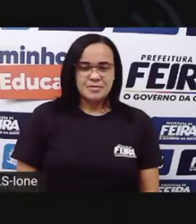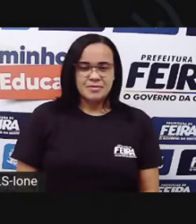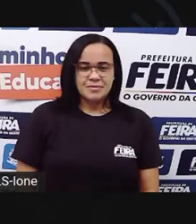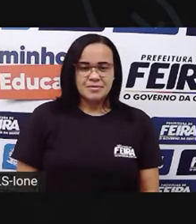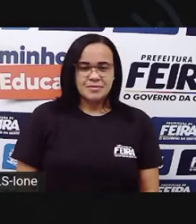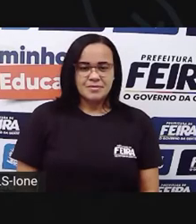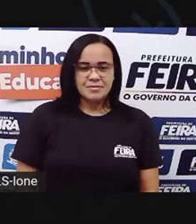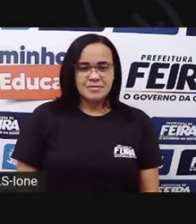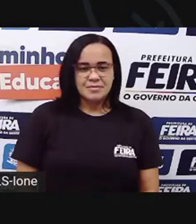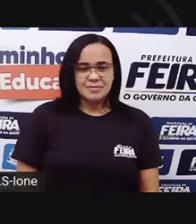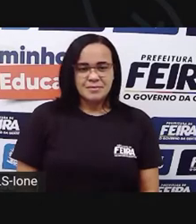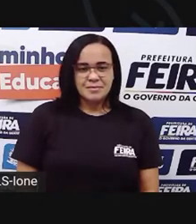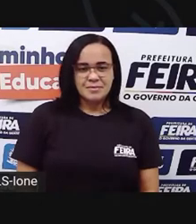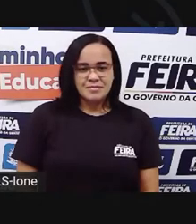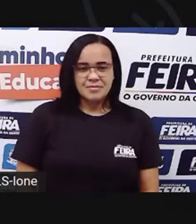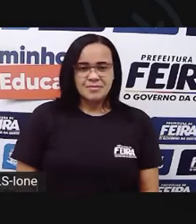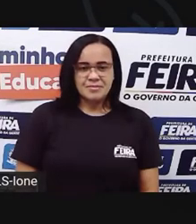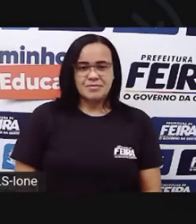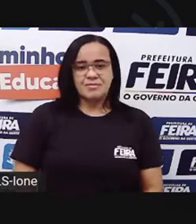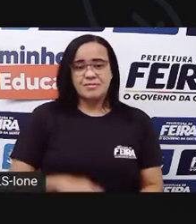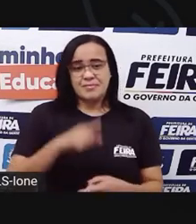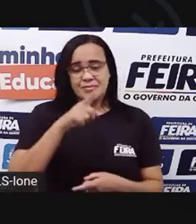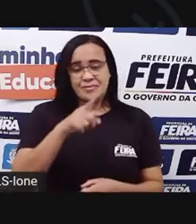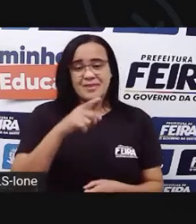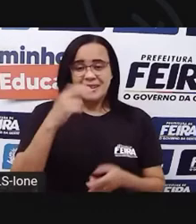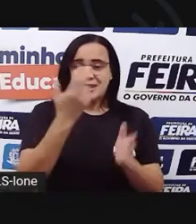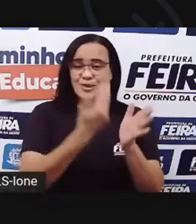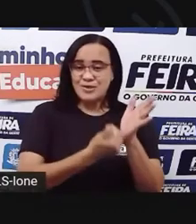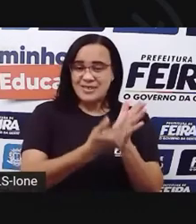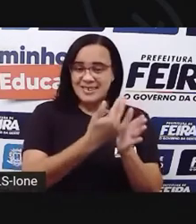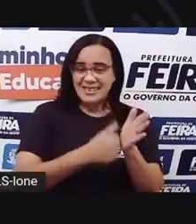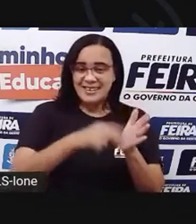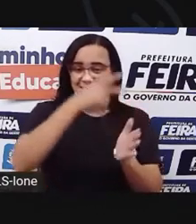Olha os autores, eles fizeram um desenho deles próprios.